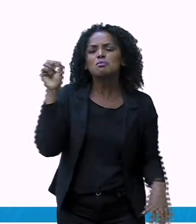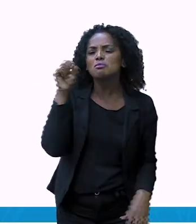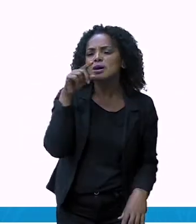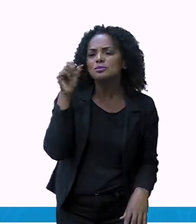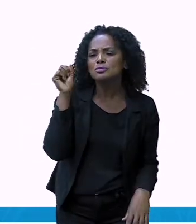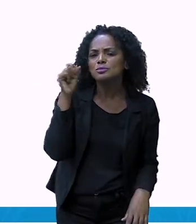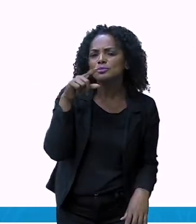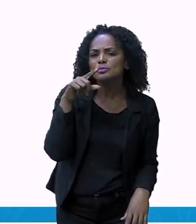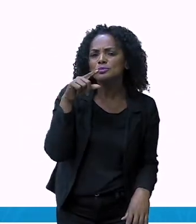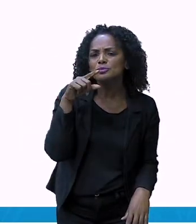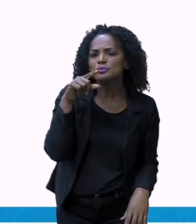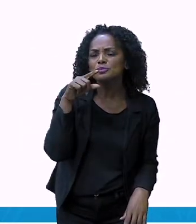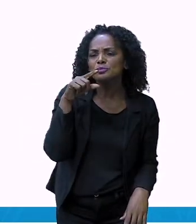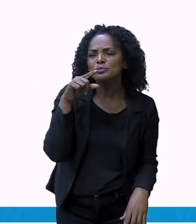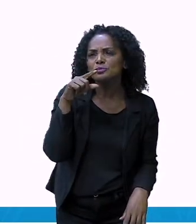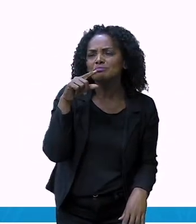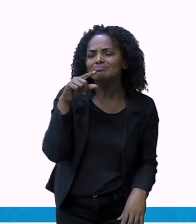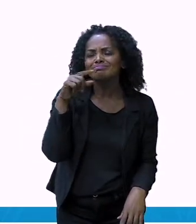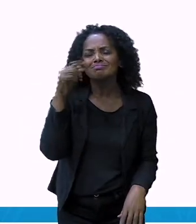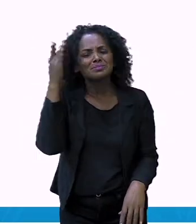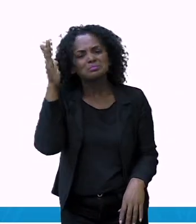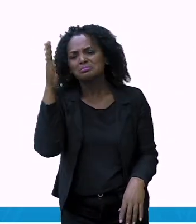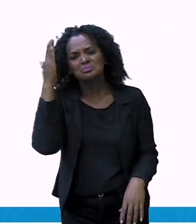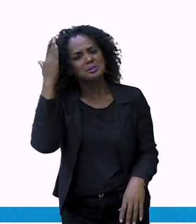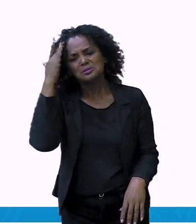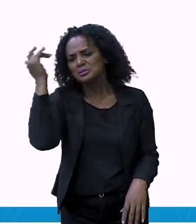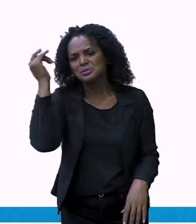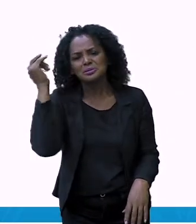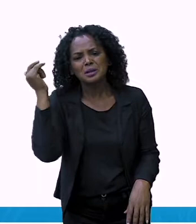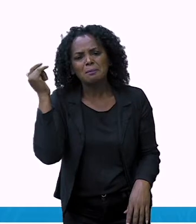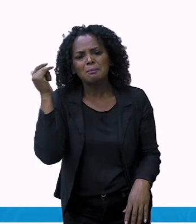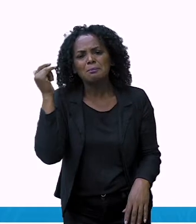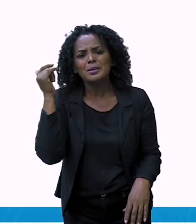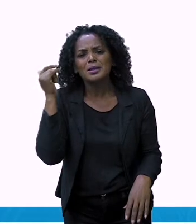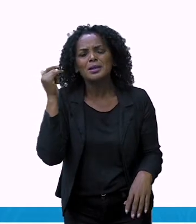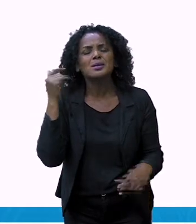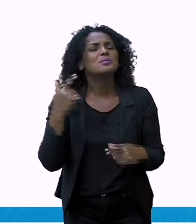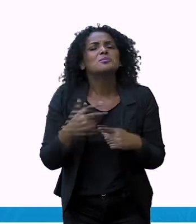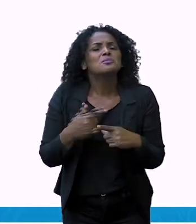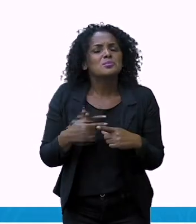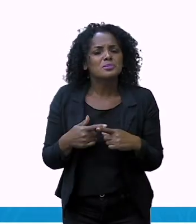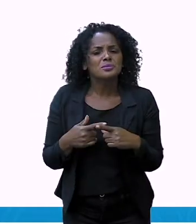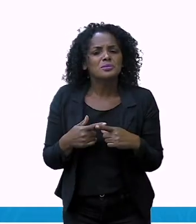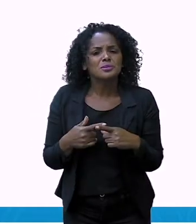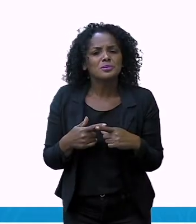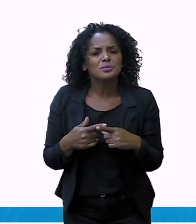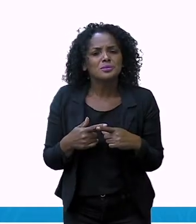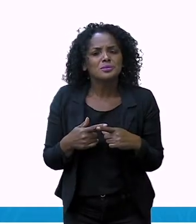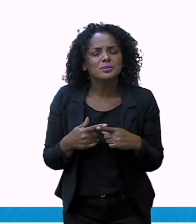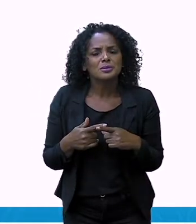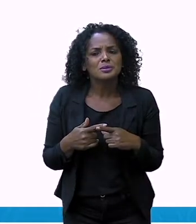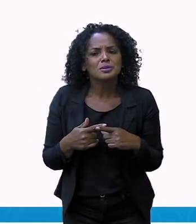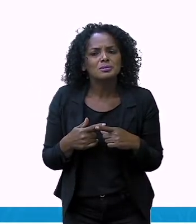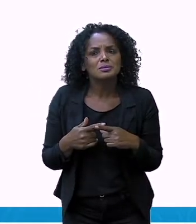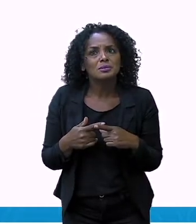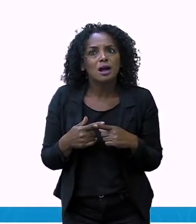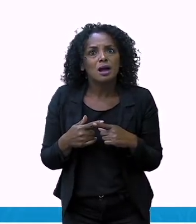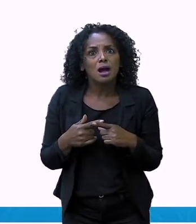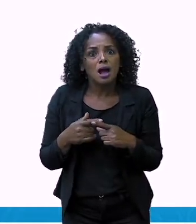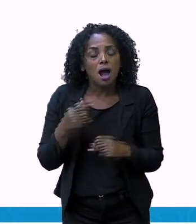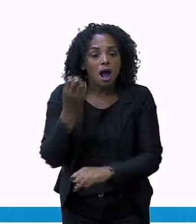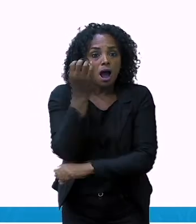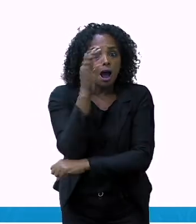Um dia, sem se saber como nem por quê? Apareceu uma árvore